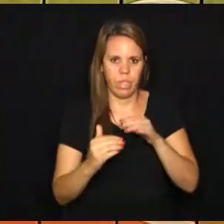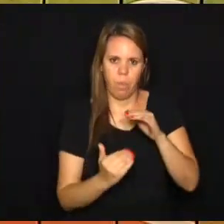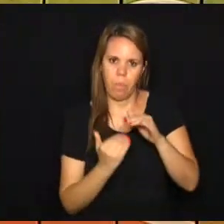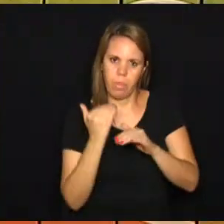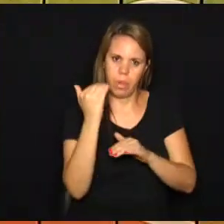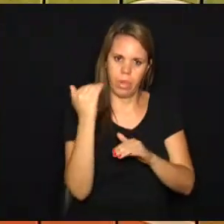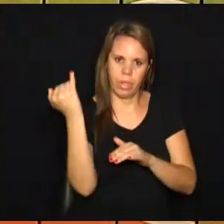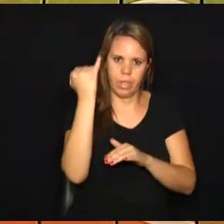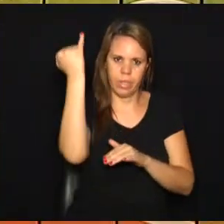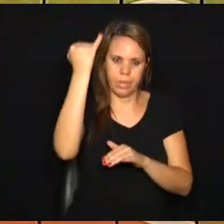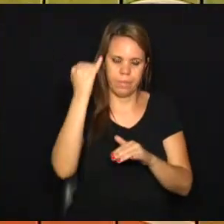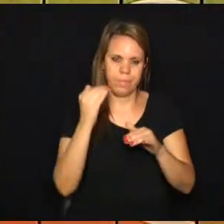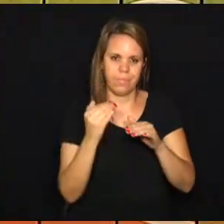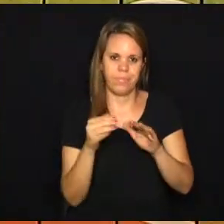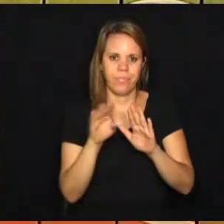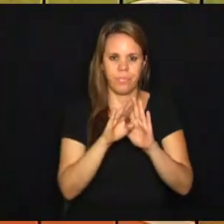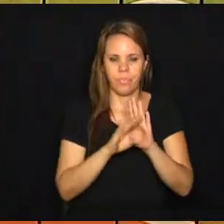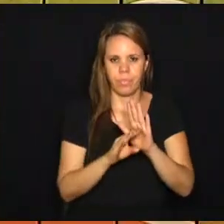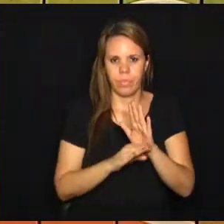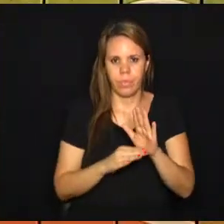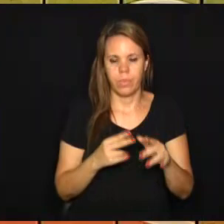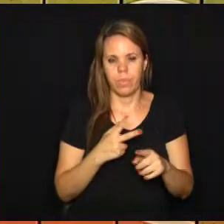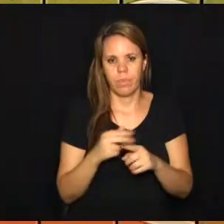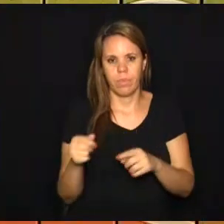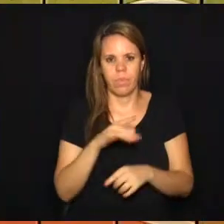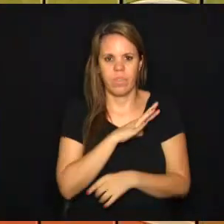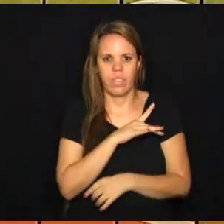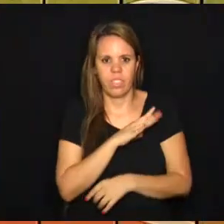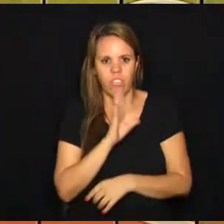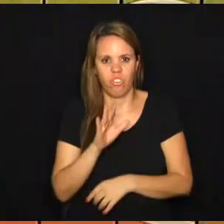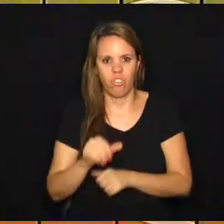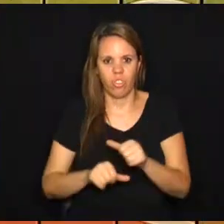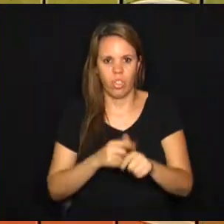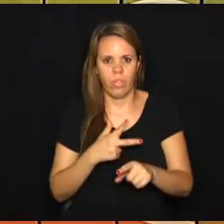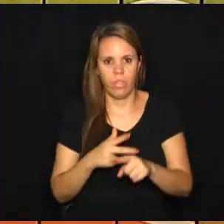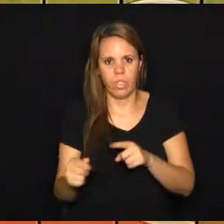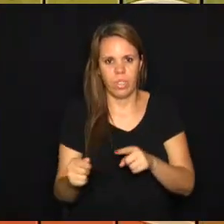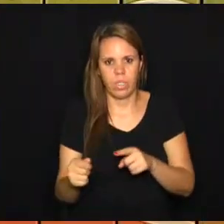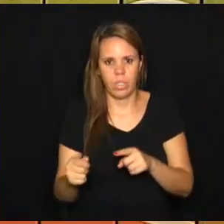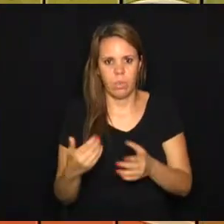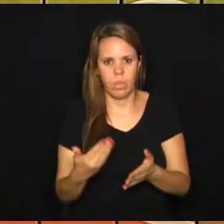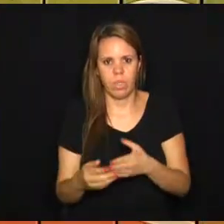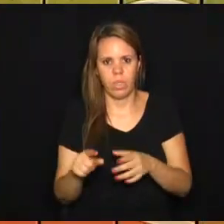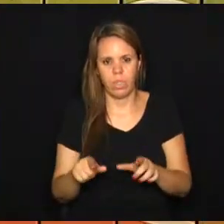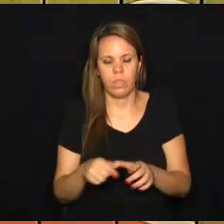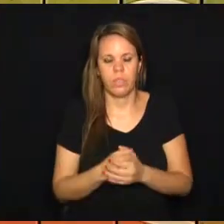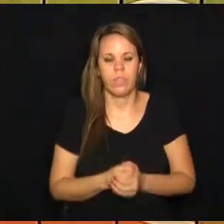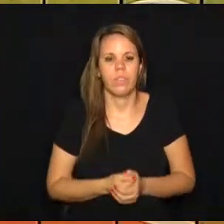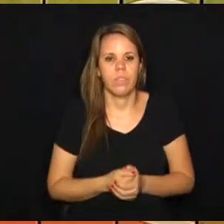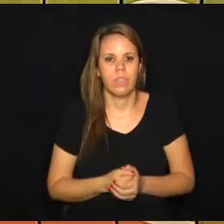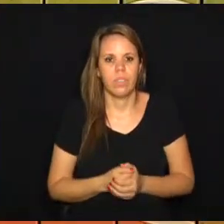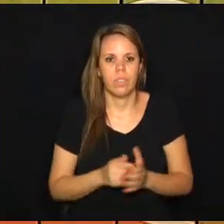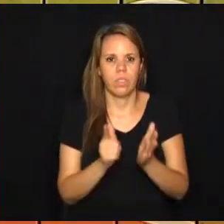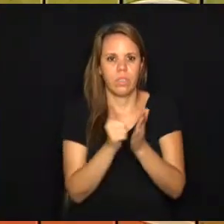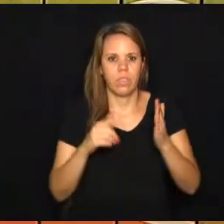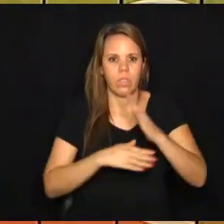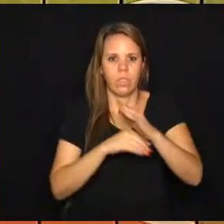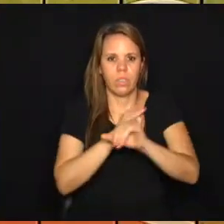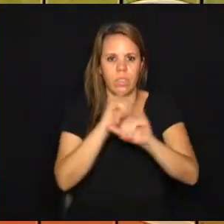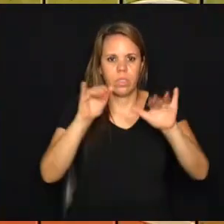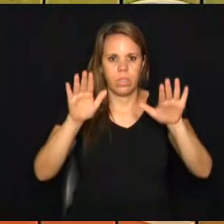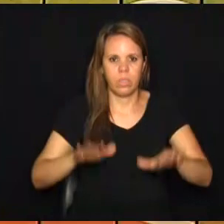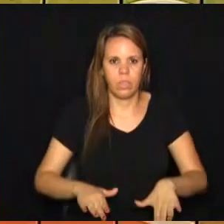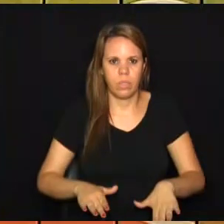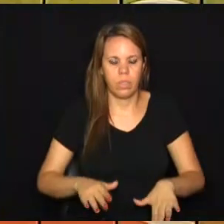importante rumo à classificação, até porque o Corinthians já tropeçou nesta rodada. O Jornal Câmara Notícia fica por